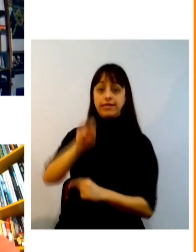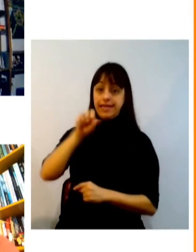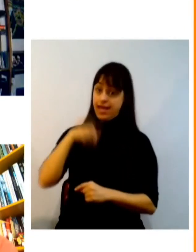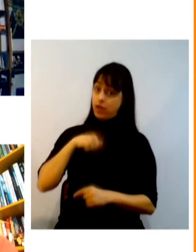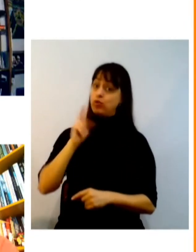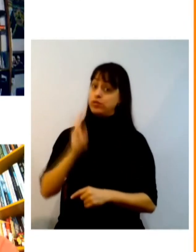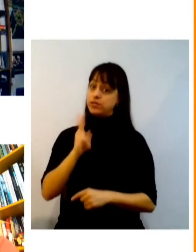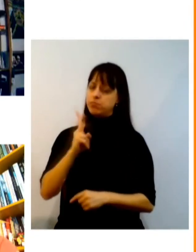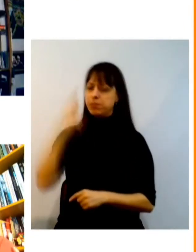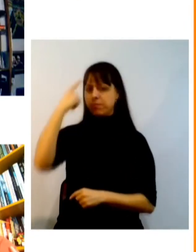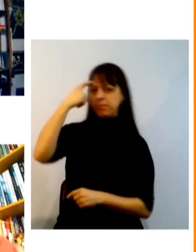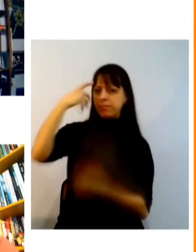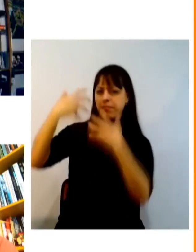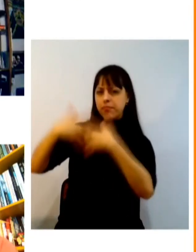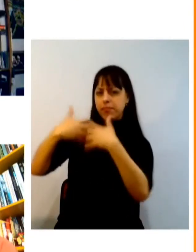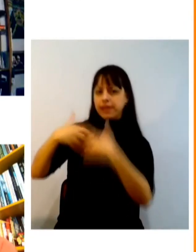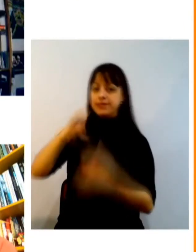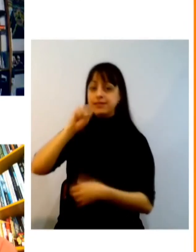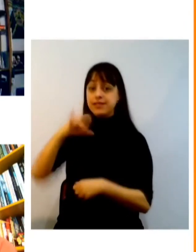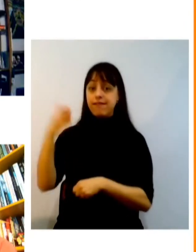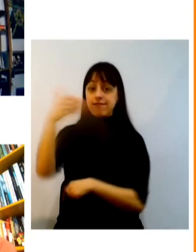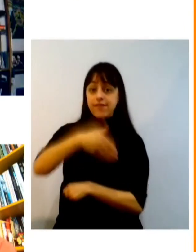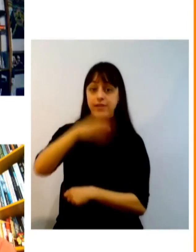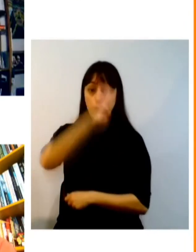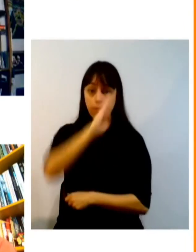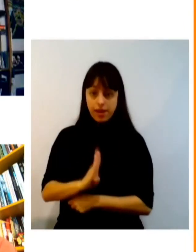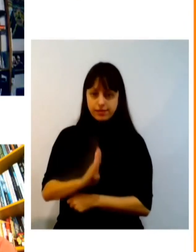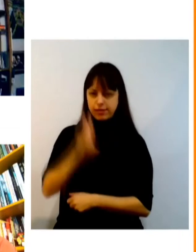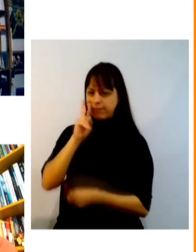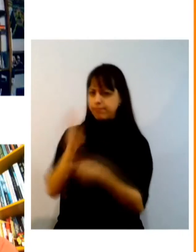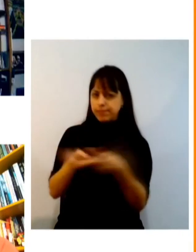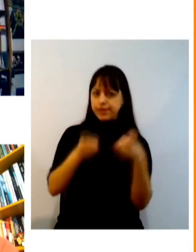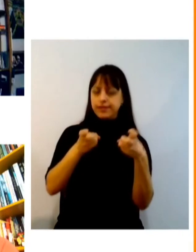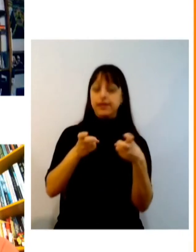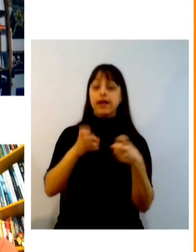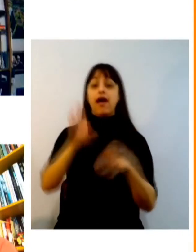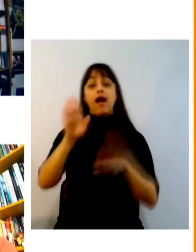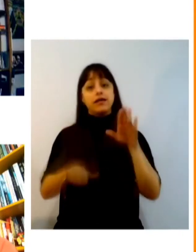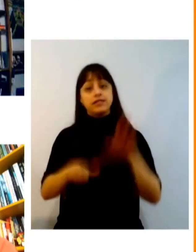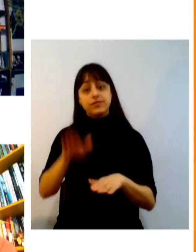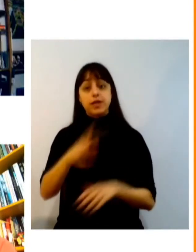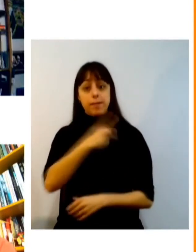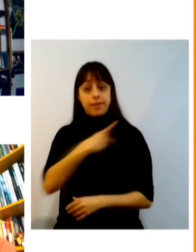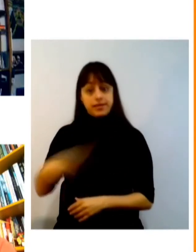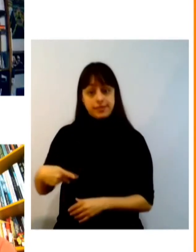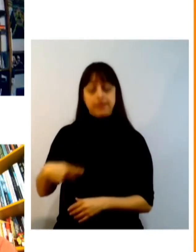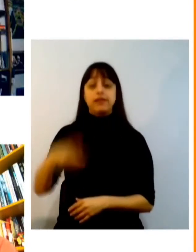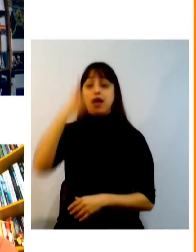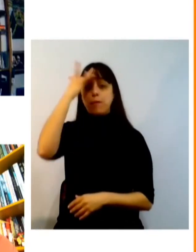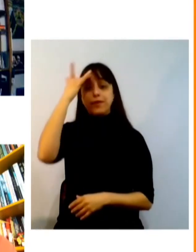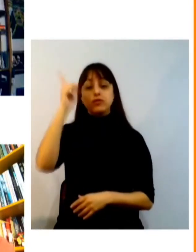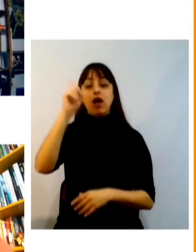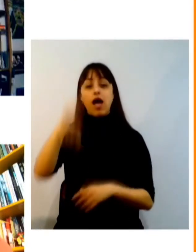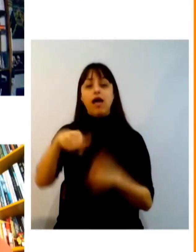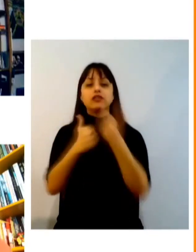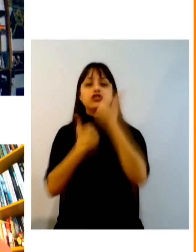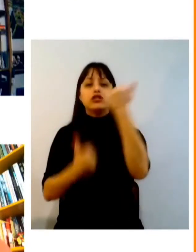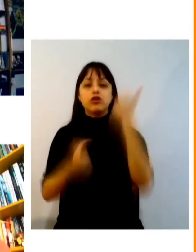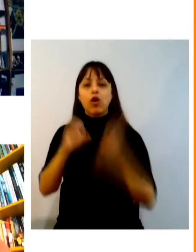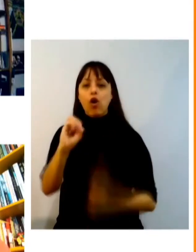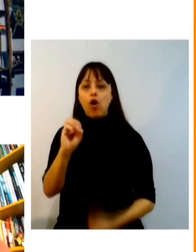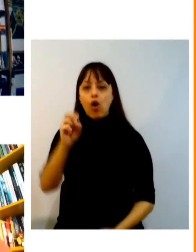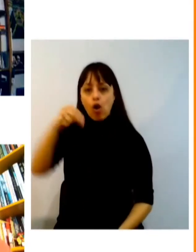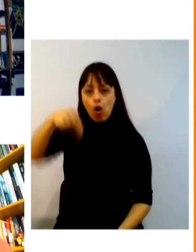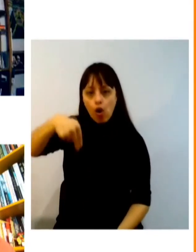eu vou a eventos no Brasil porque os presidentes os diretores de ONGs como vocês dizem no Brasil é